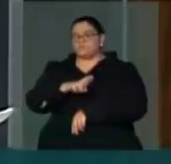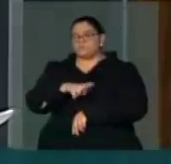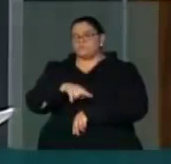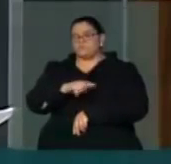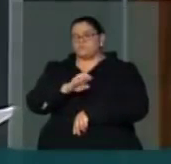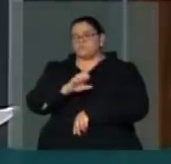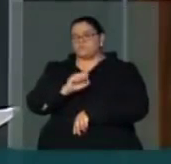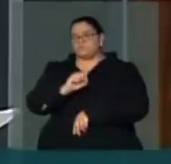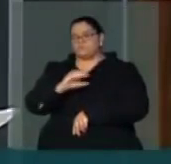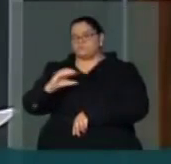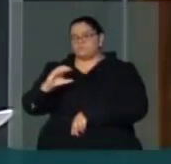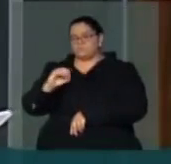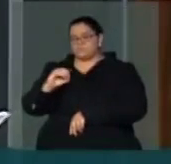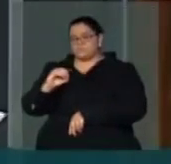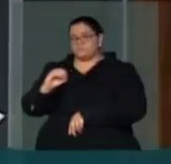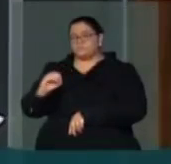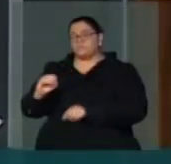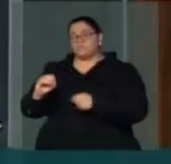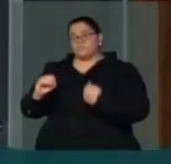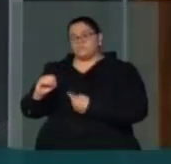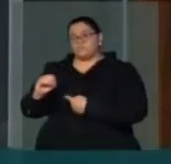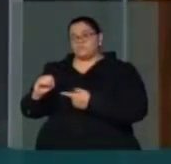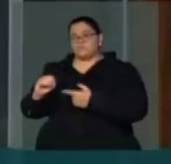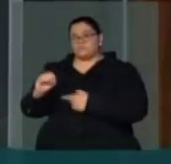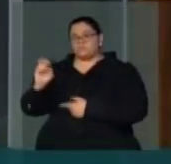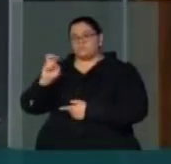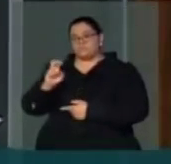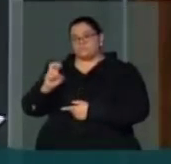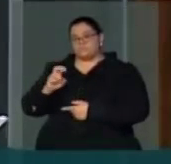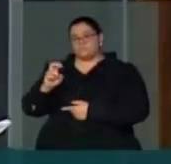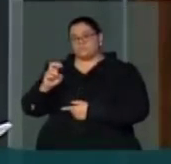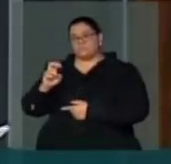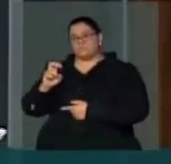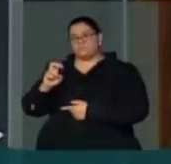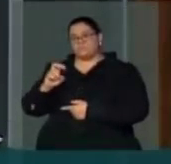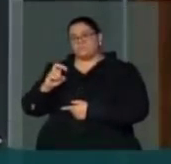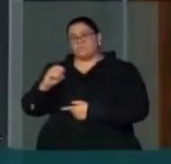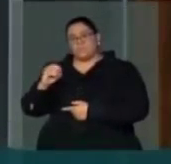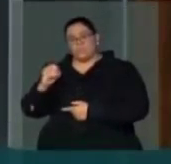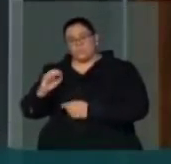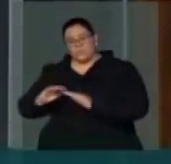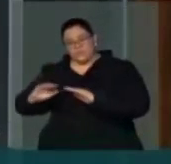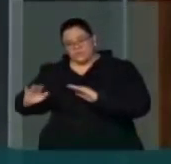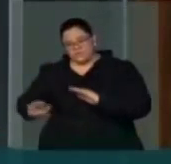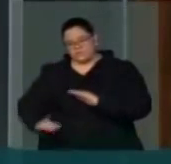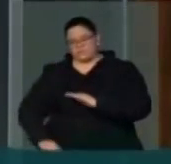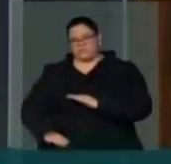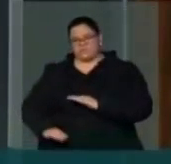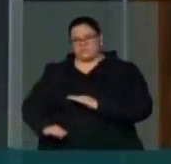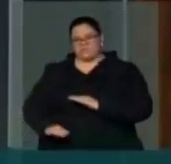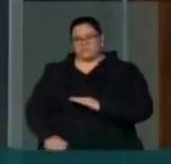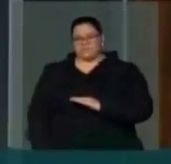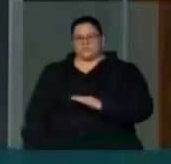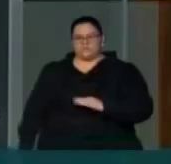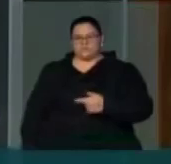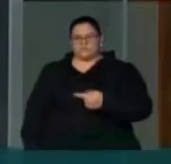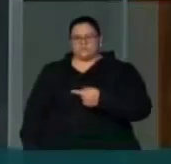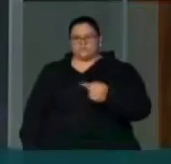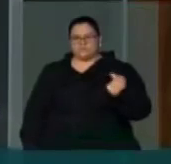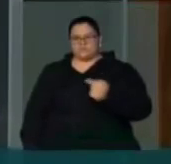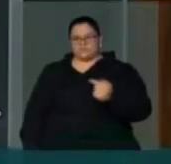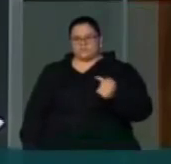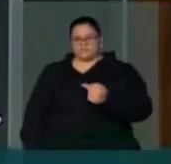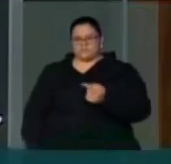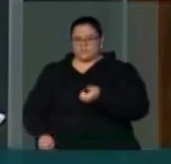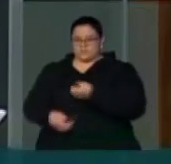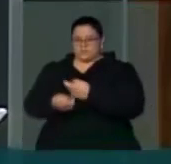em qualidade de educação. Mais constrangedor ainda para o nosso país, que detém o título de 7ª Economia, é o